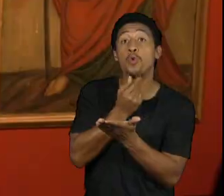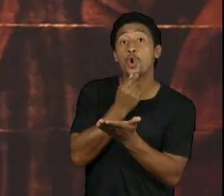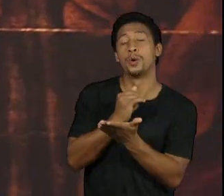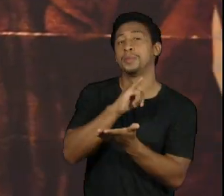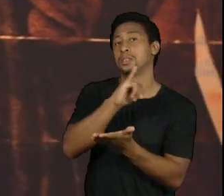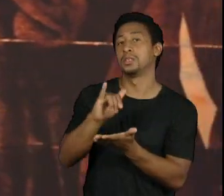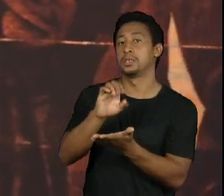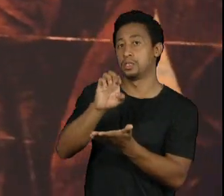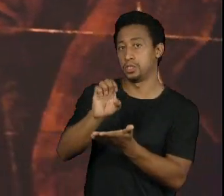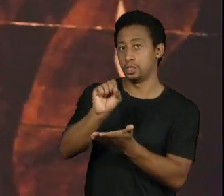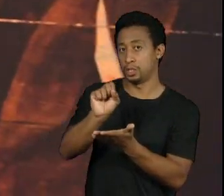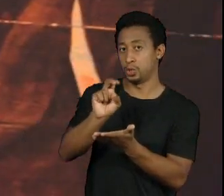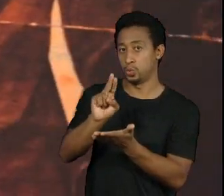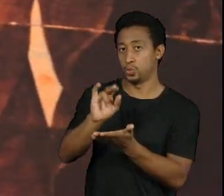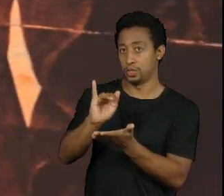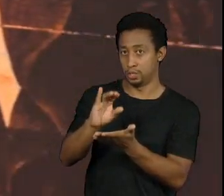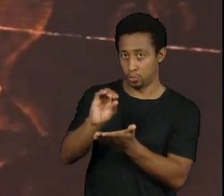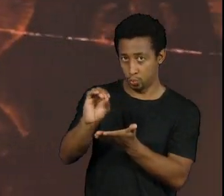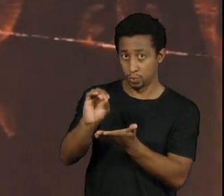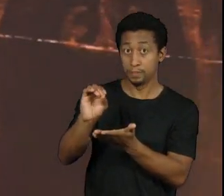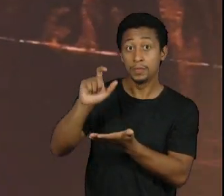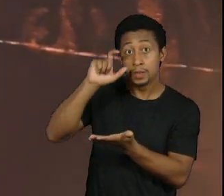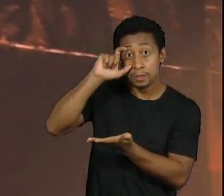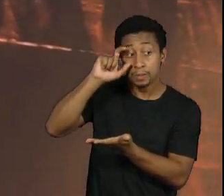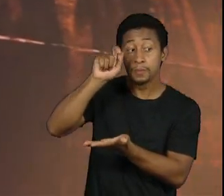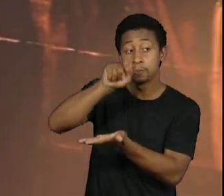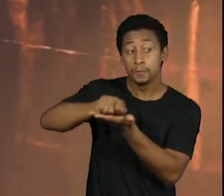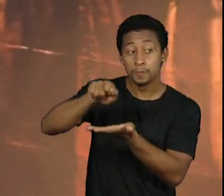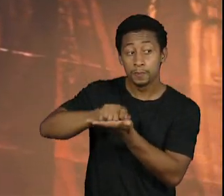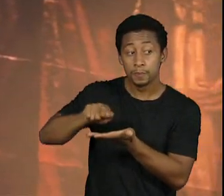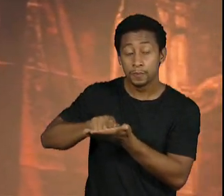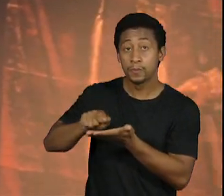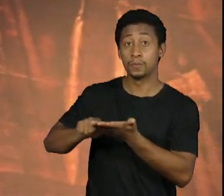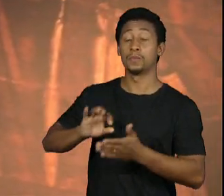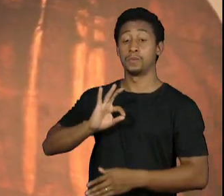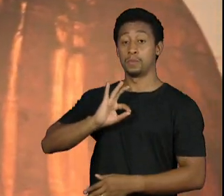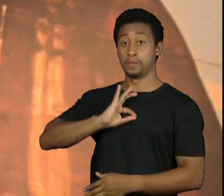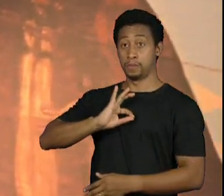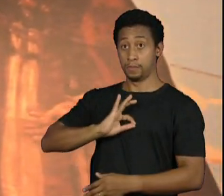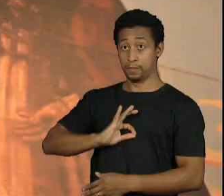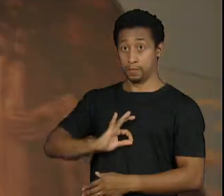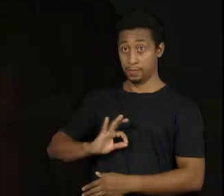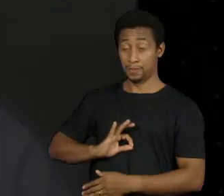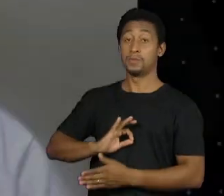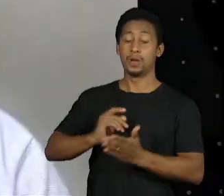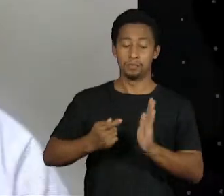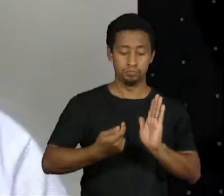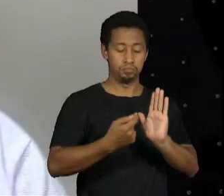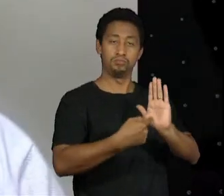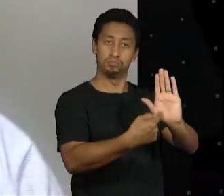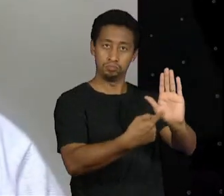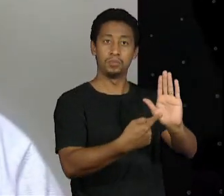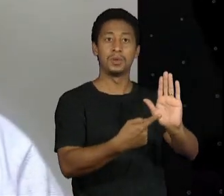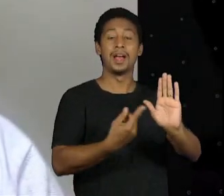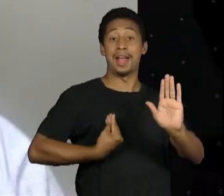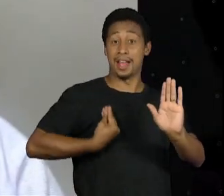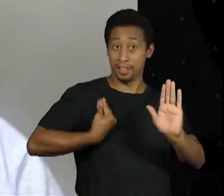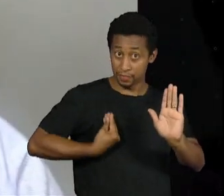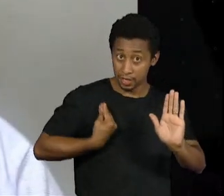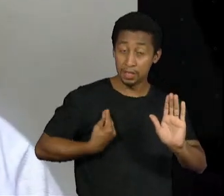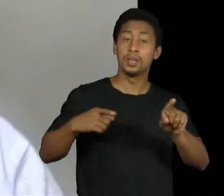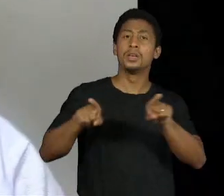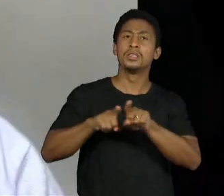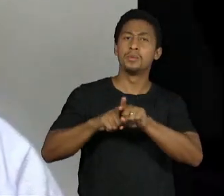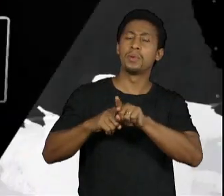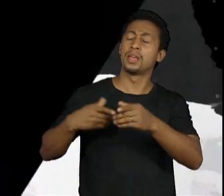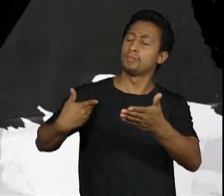o Mário escreveu uma biografia do jesuíno dividida em duas partes a vida e a obra questões muito tocantes em relação